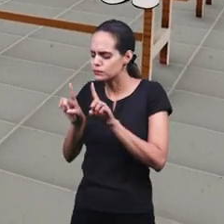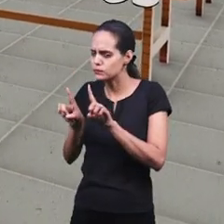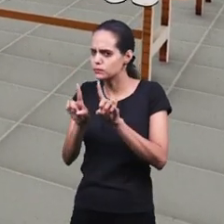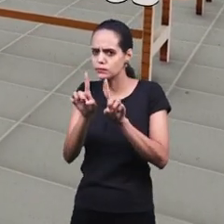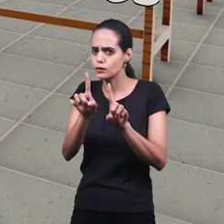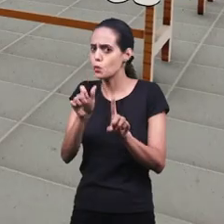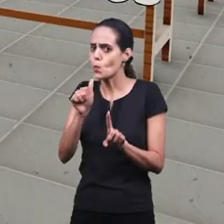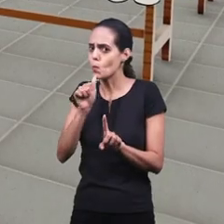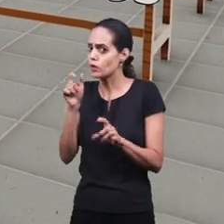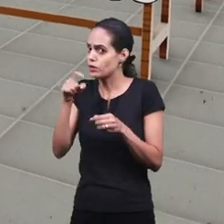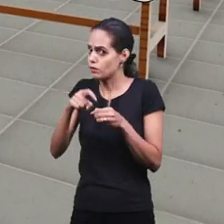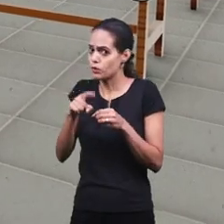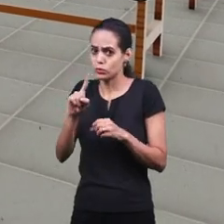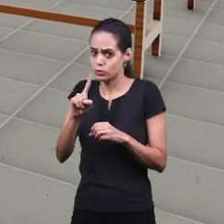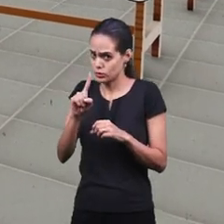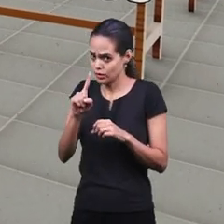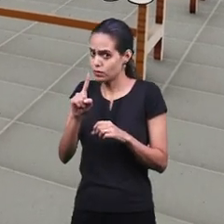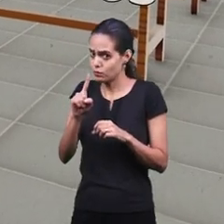E se convida ao Senhor